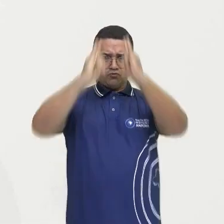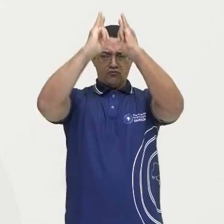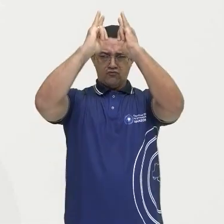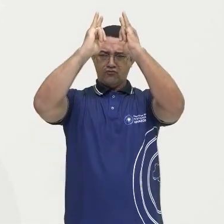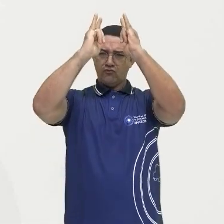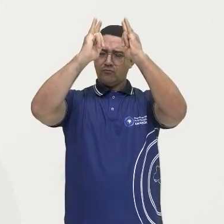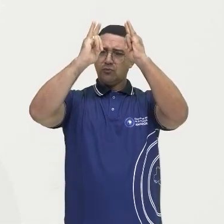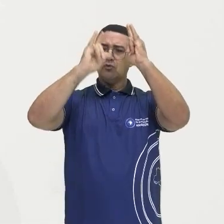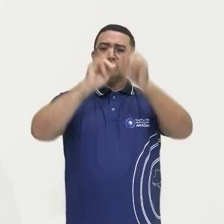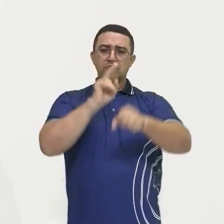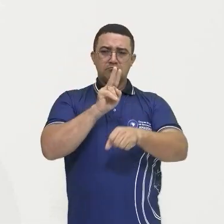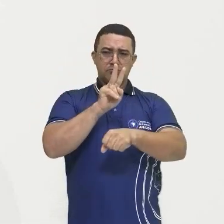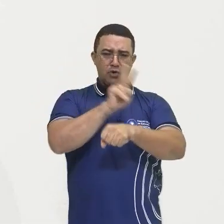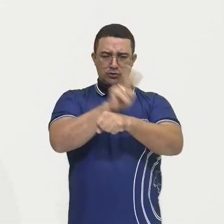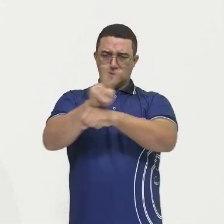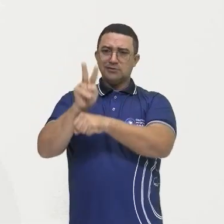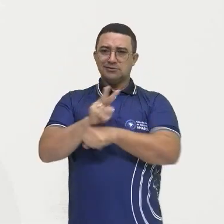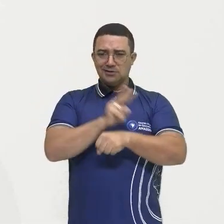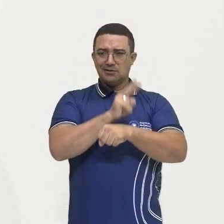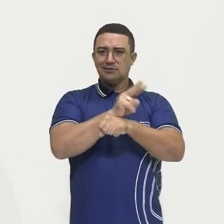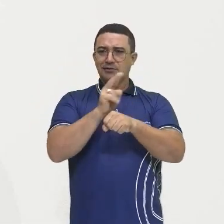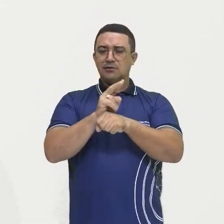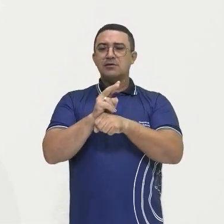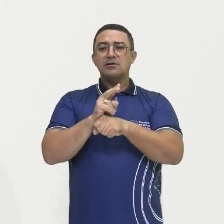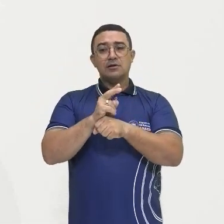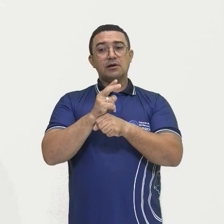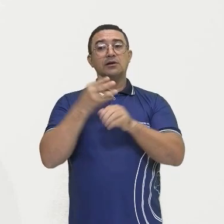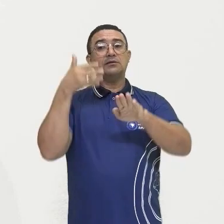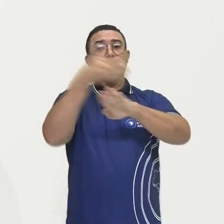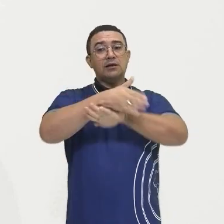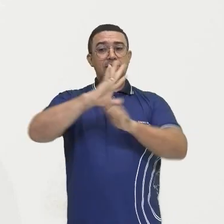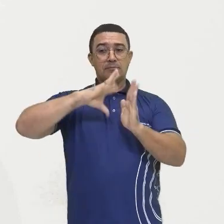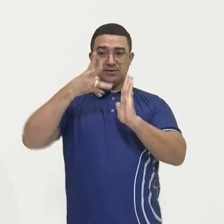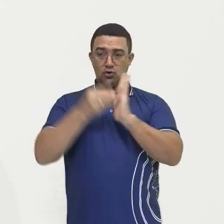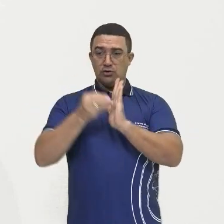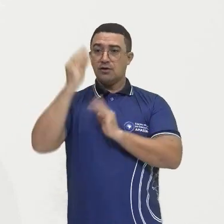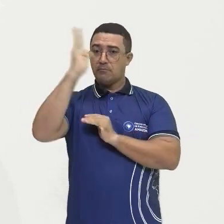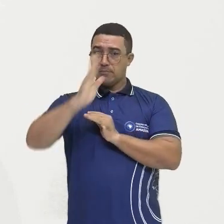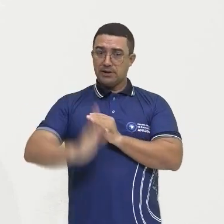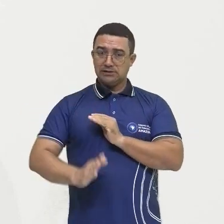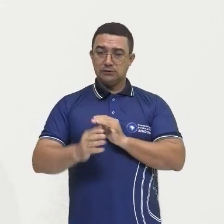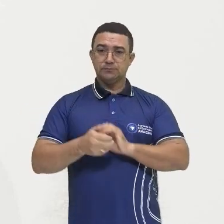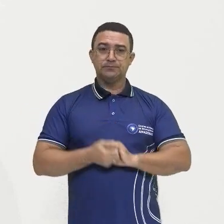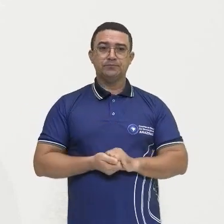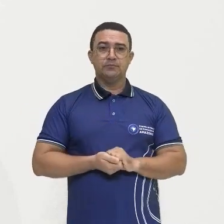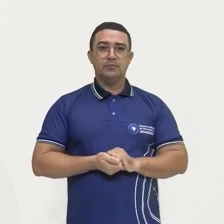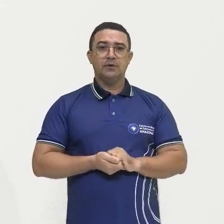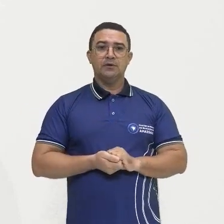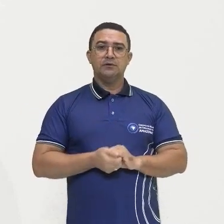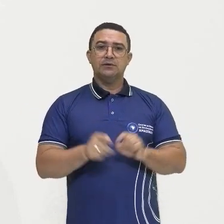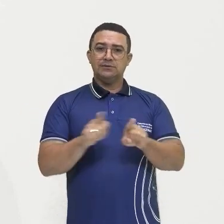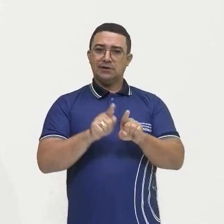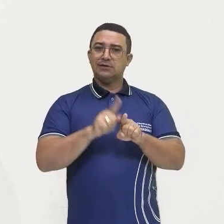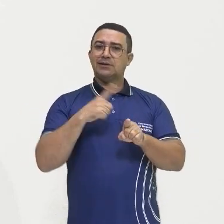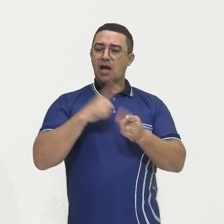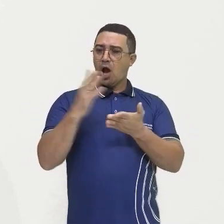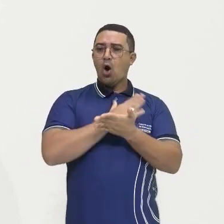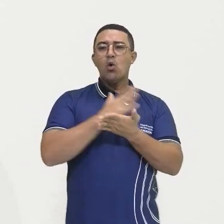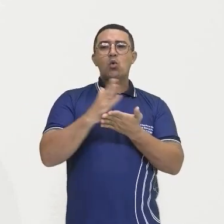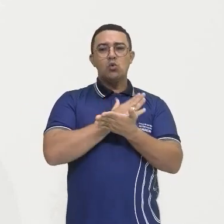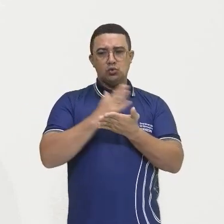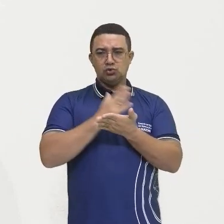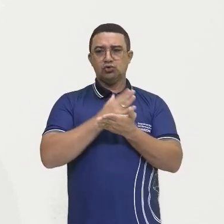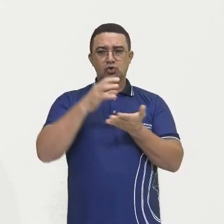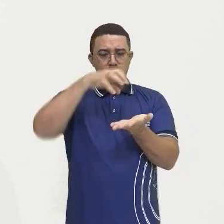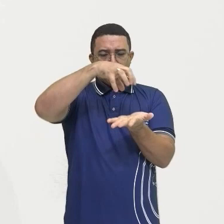Rio Amazonas, que o portal de entrada da Amazônia brasileira, né? E aí a gente tem o surgimento de alguns núcleos urbanos.